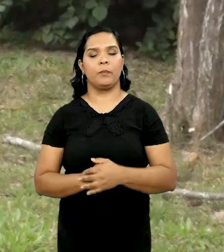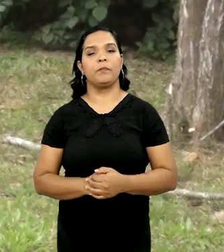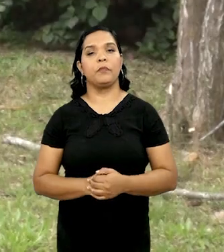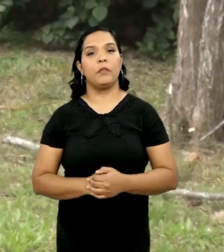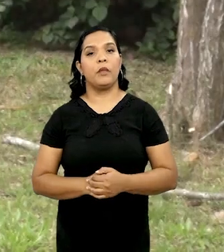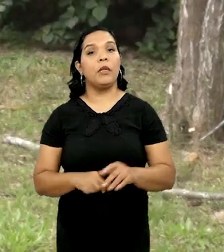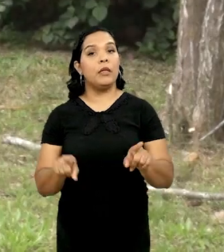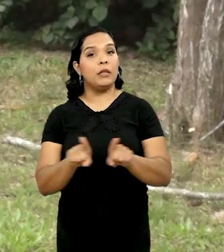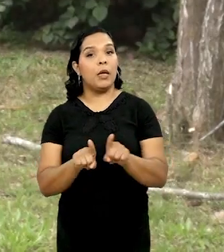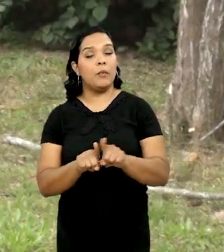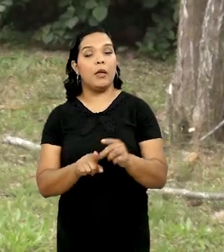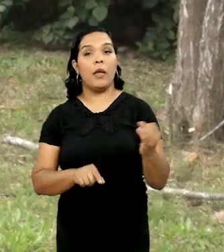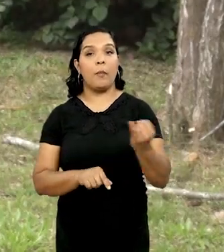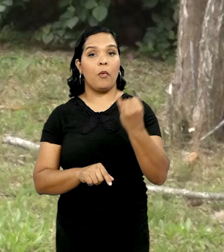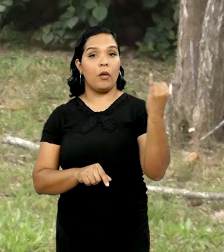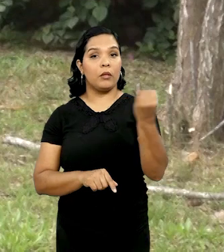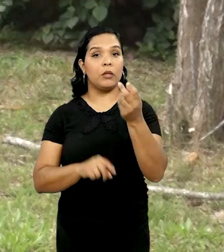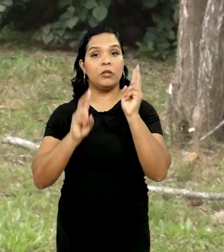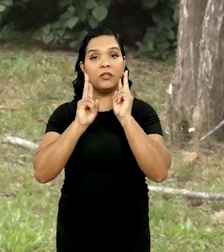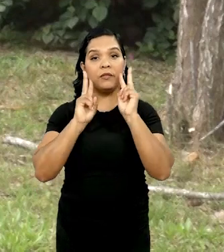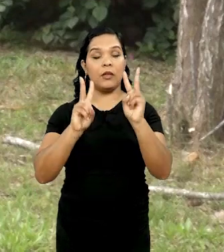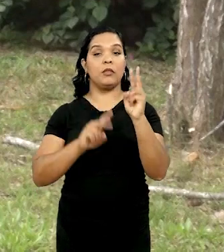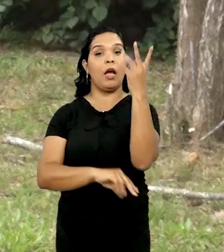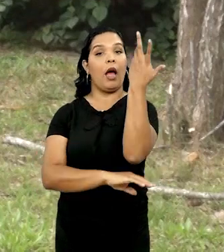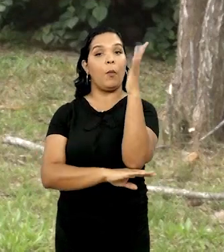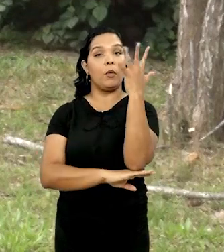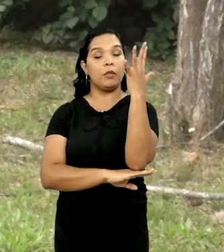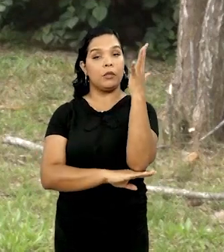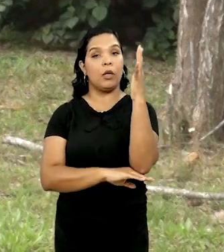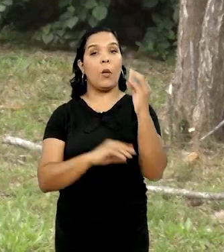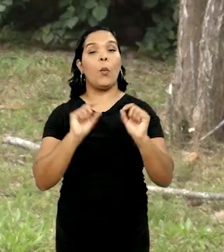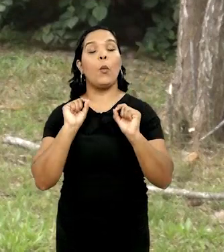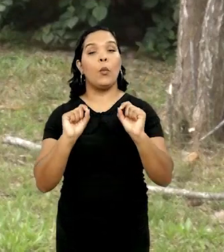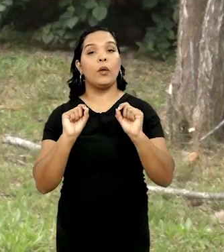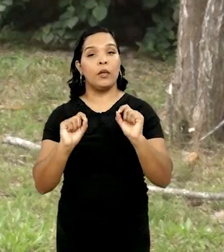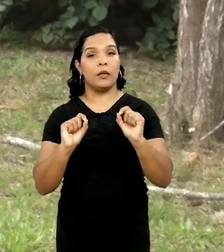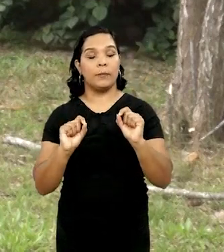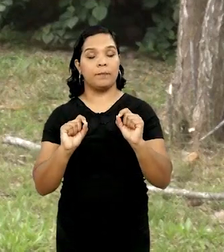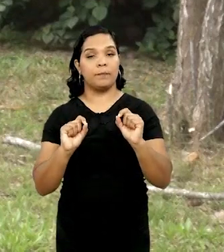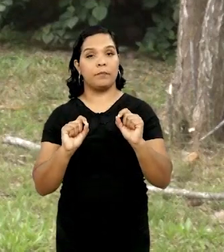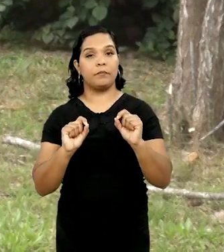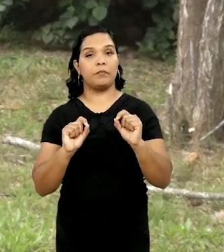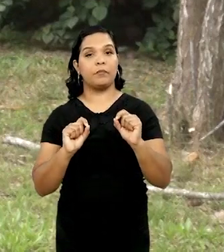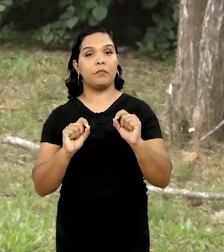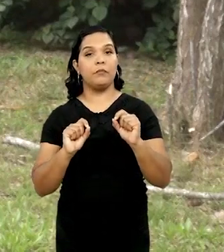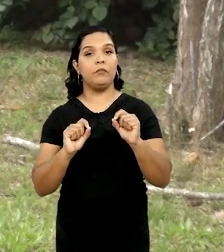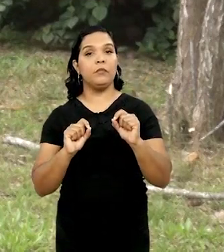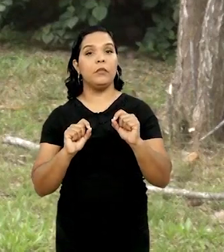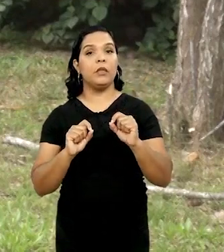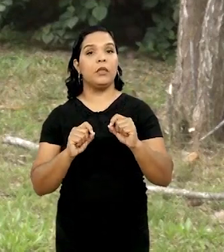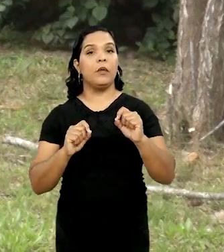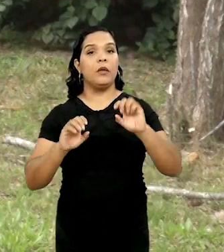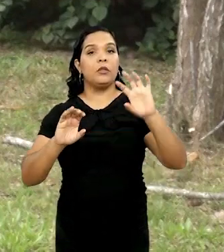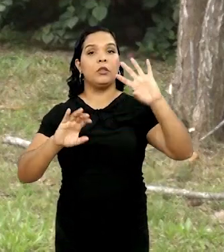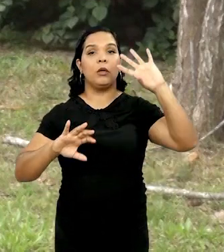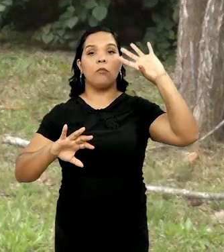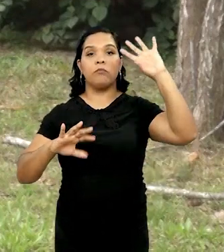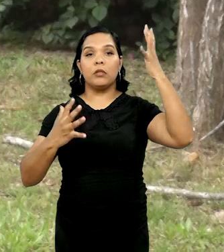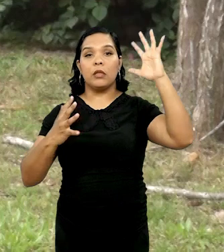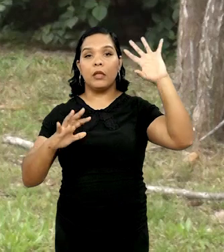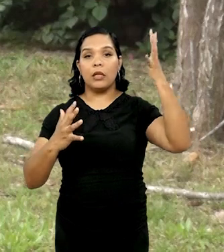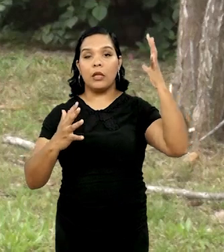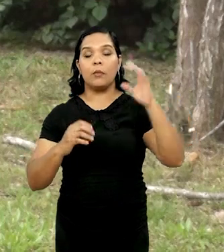É muito importante que a gente enxergue a arborização como uma fonte de atenuação de clima,